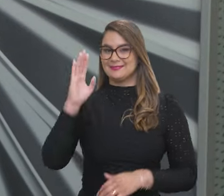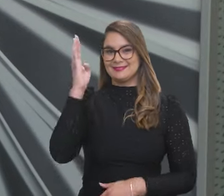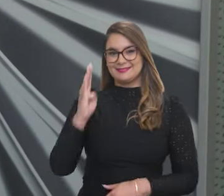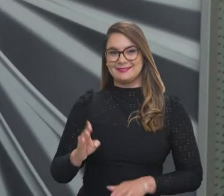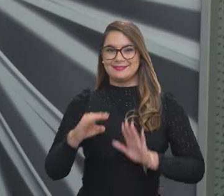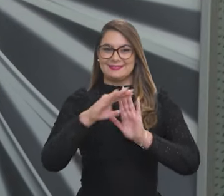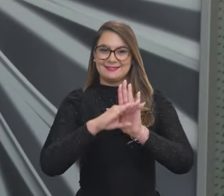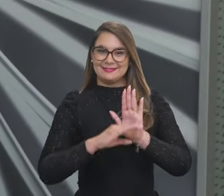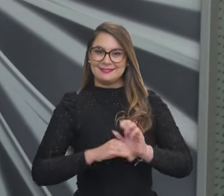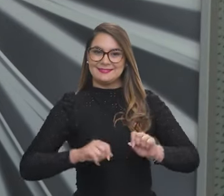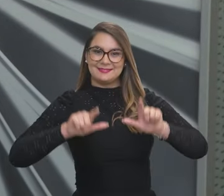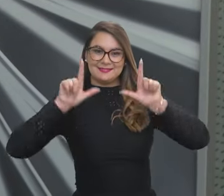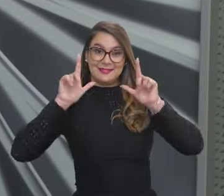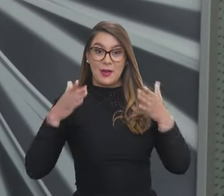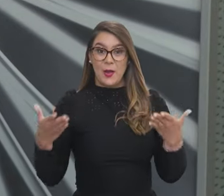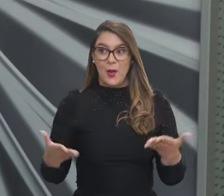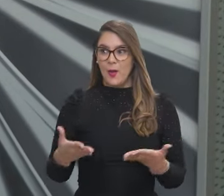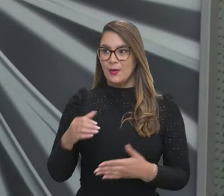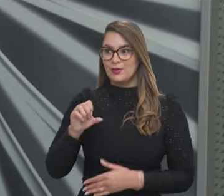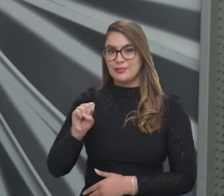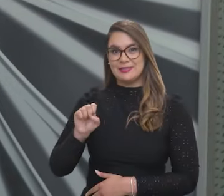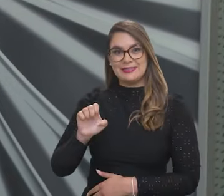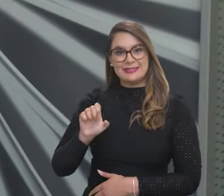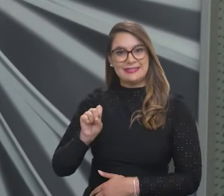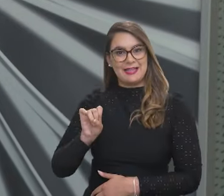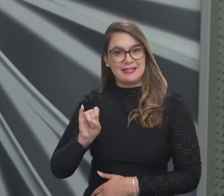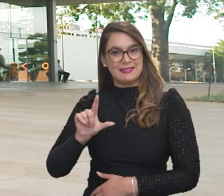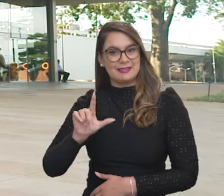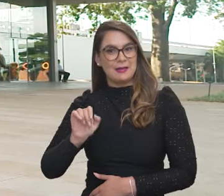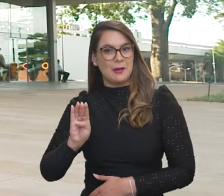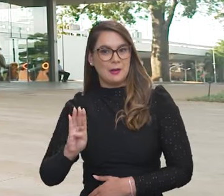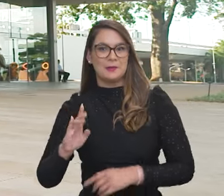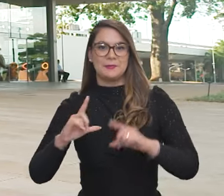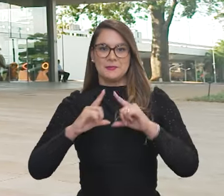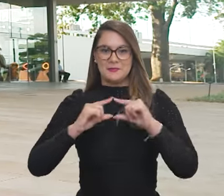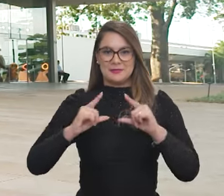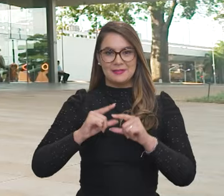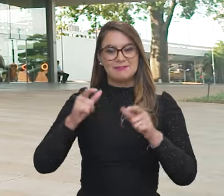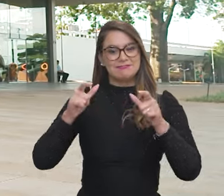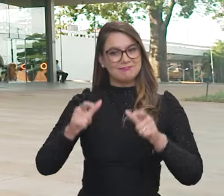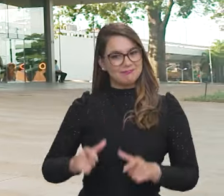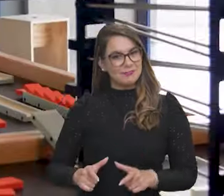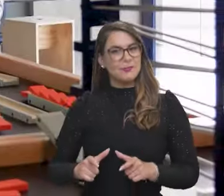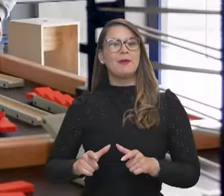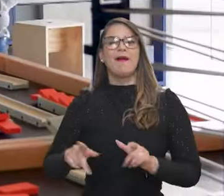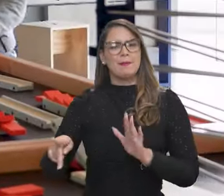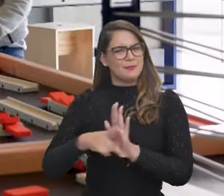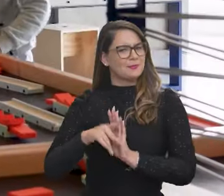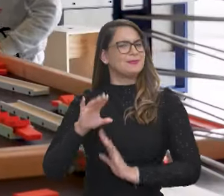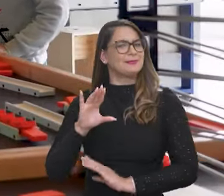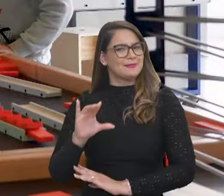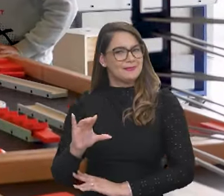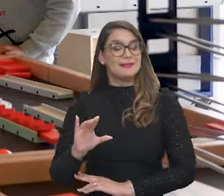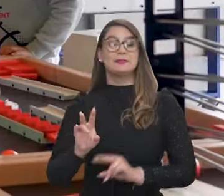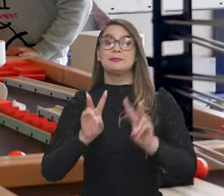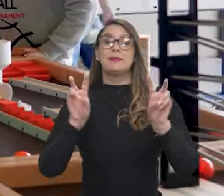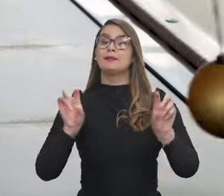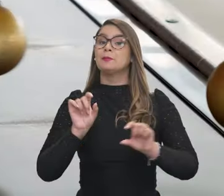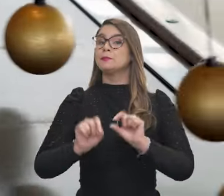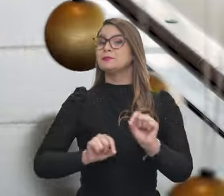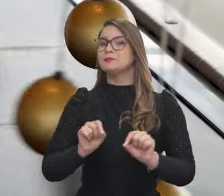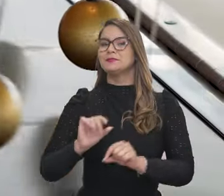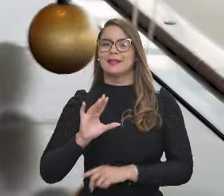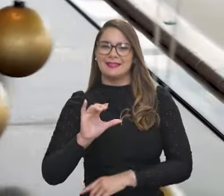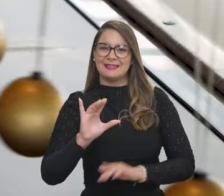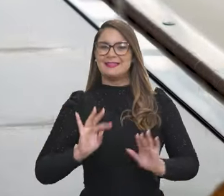Olá, o Brasil em Pauta está no ar, hoje diretamente do SESI Lab em Brasília, esse local que respira ciência para